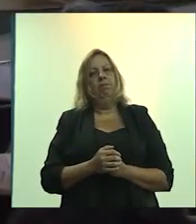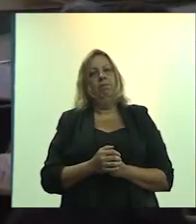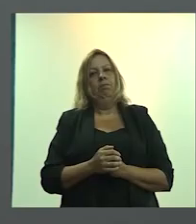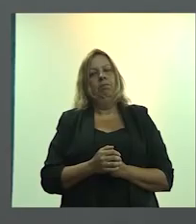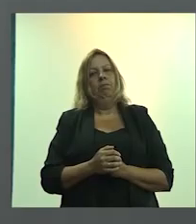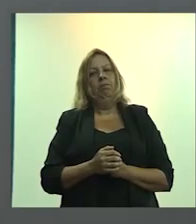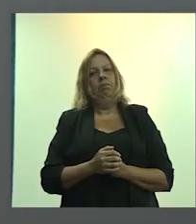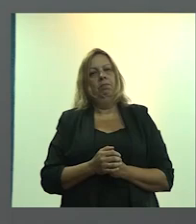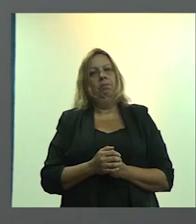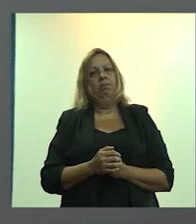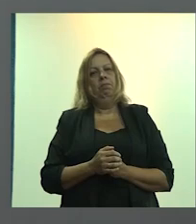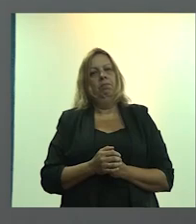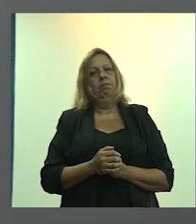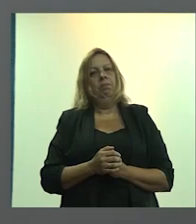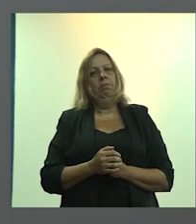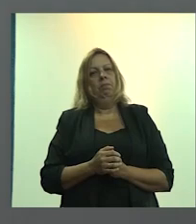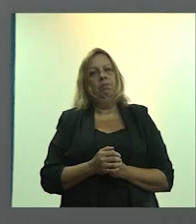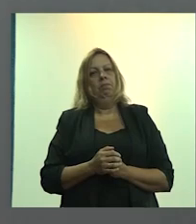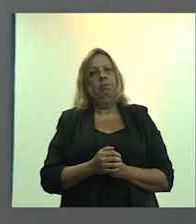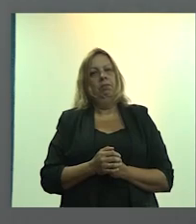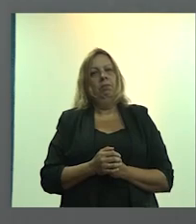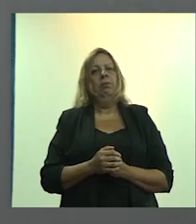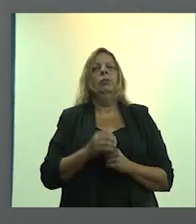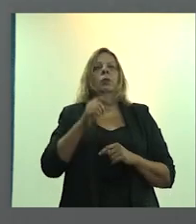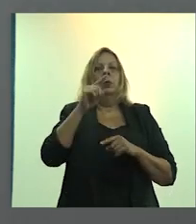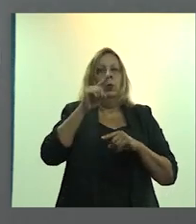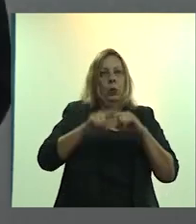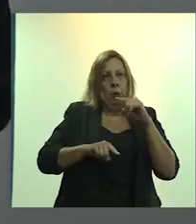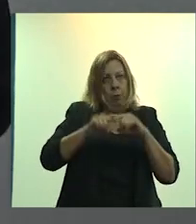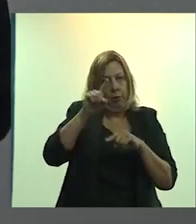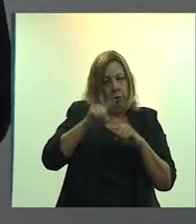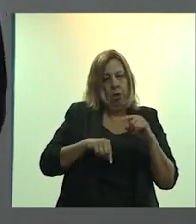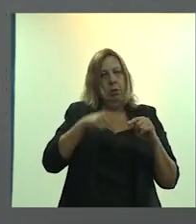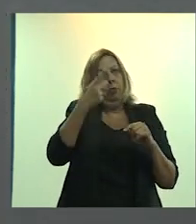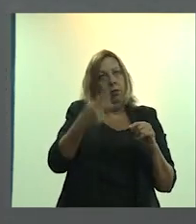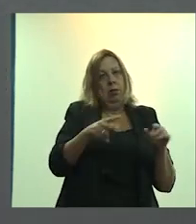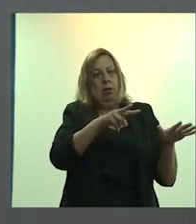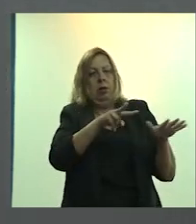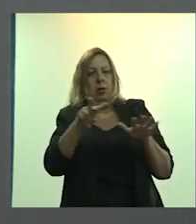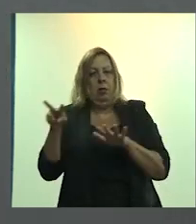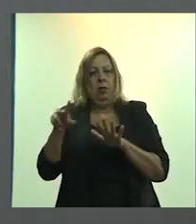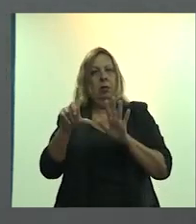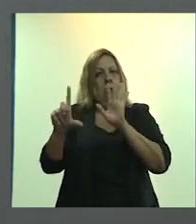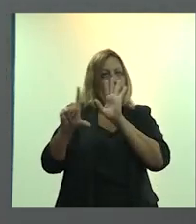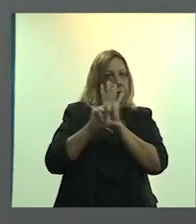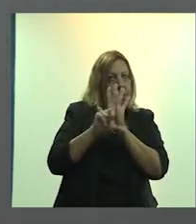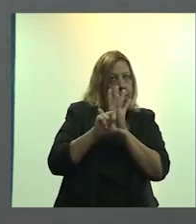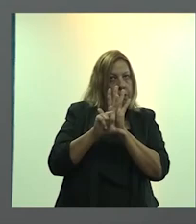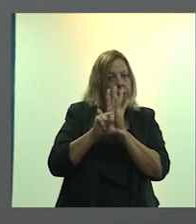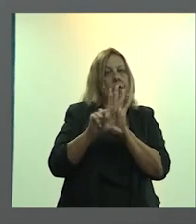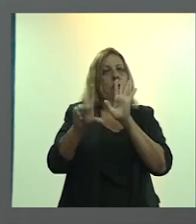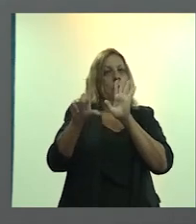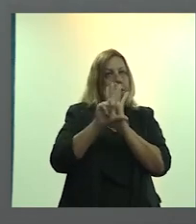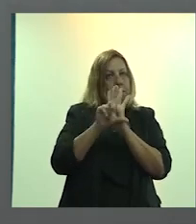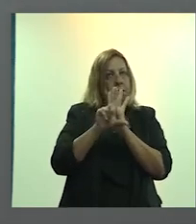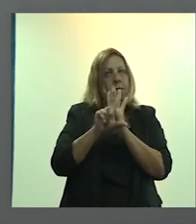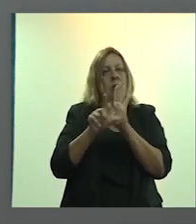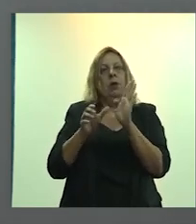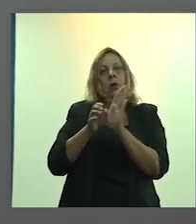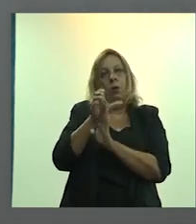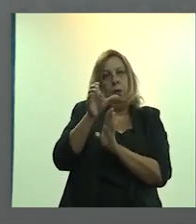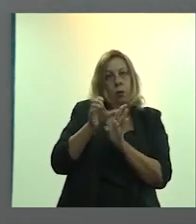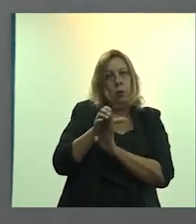Objeto da nossa semana aqui, justamente a lei, e ontem o nosso conselheiro federal,